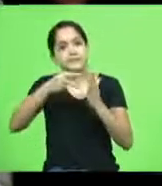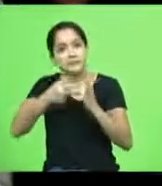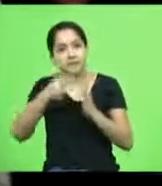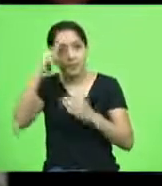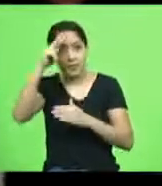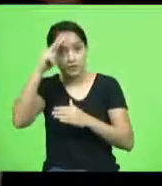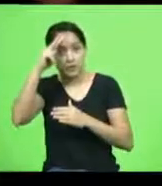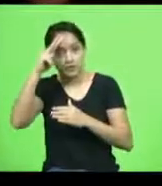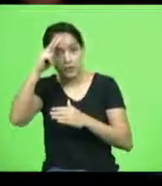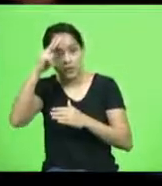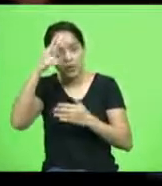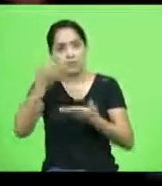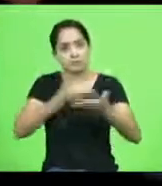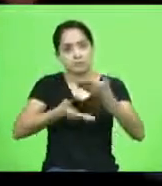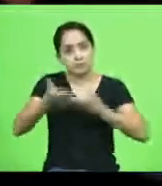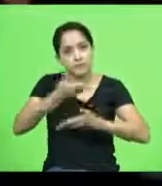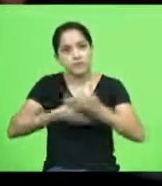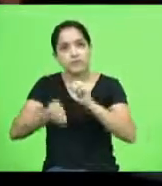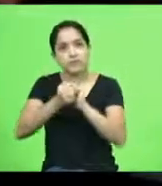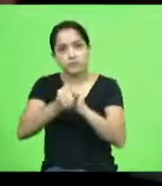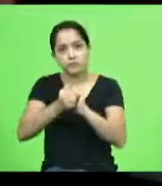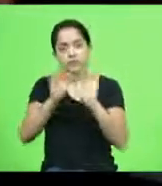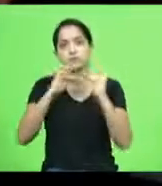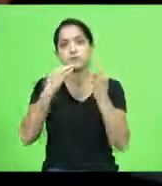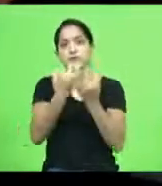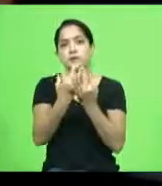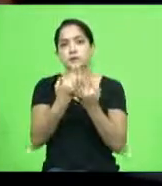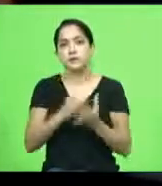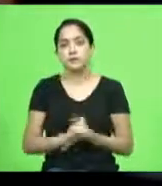da vivência em família da história da sua mãe